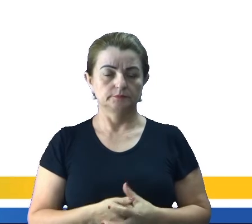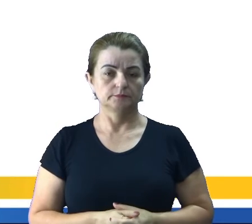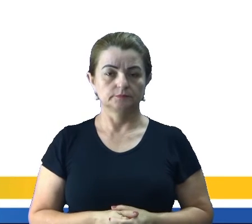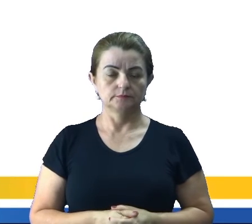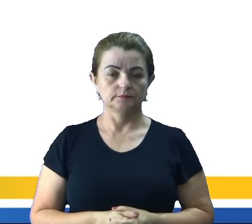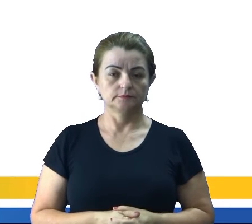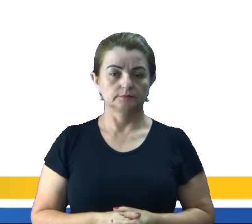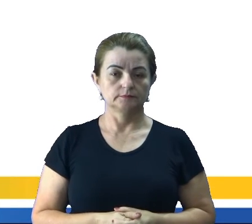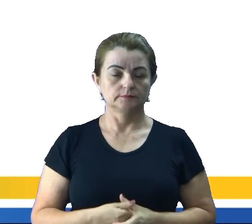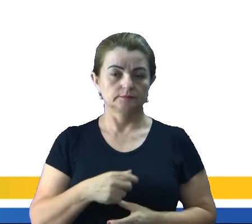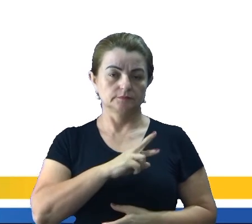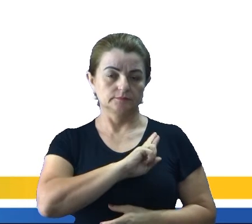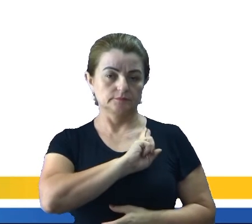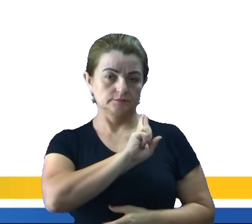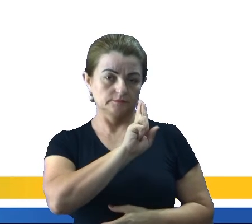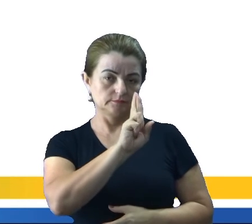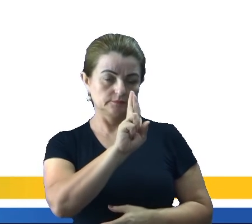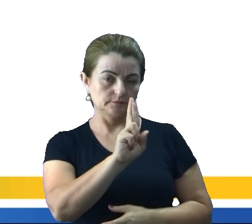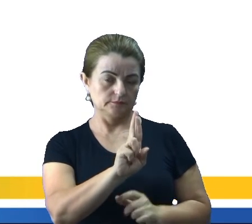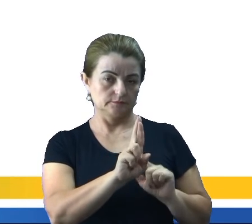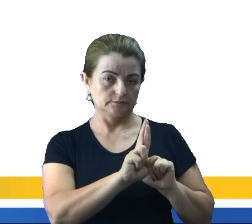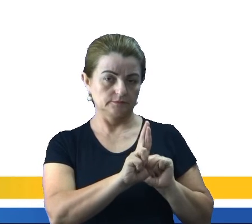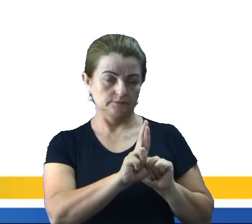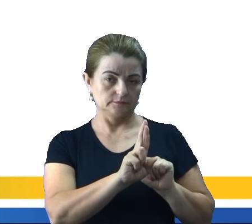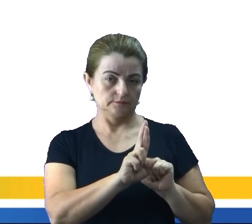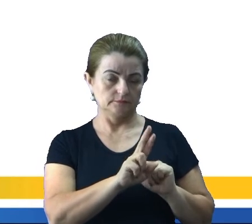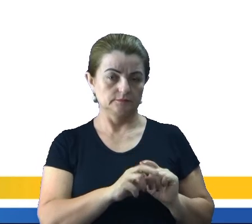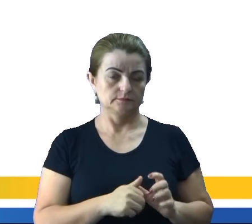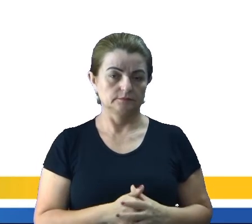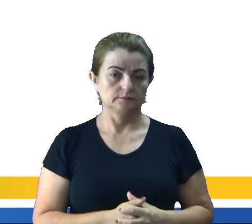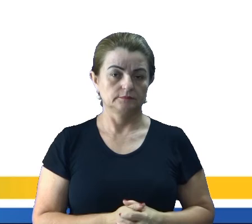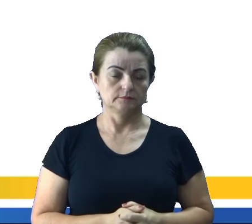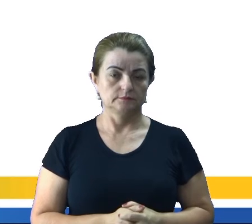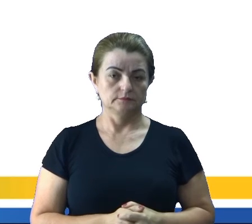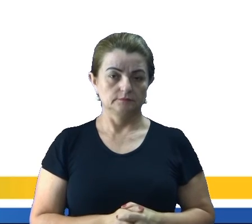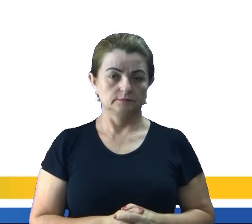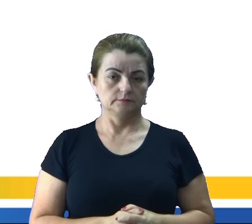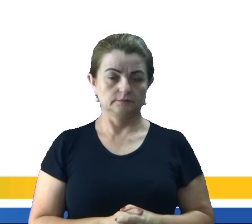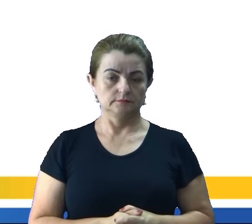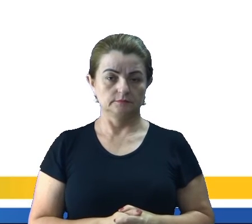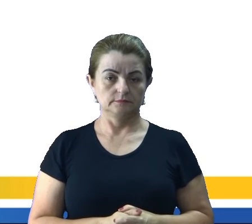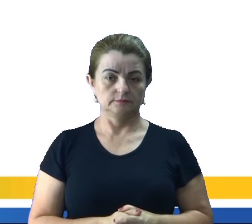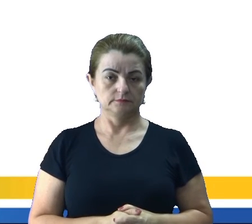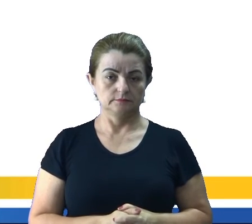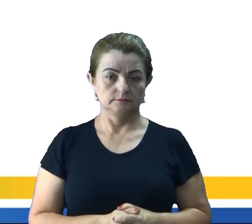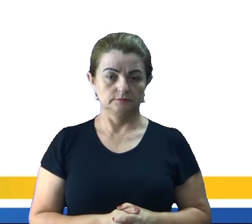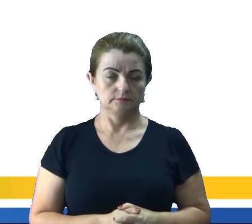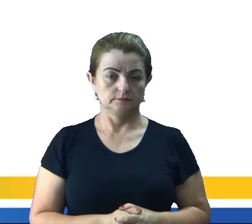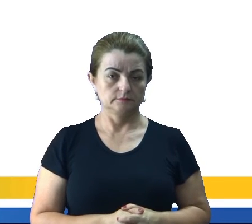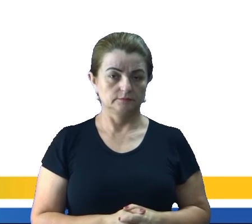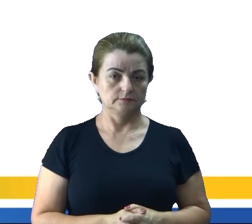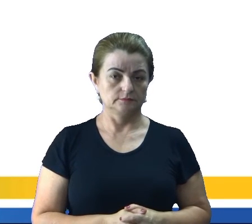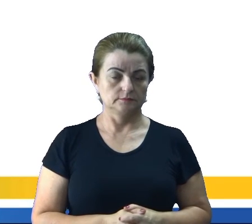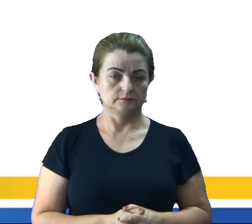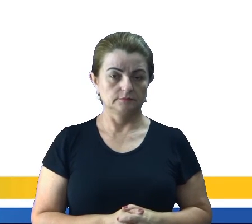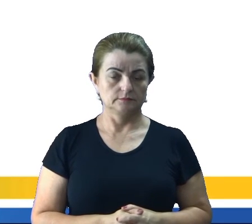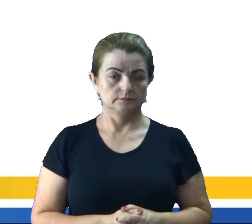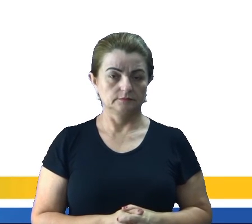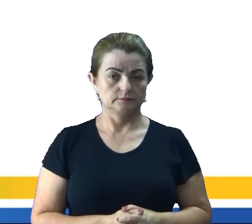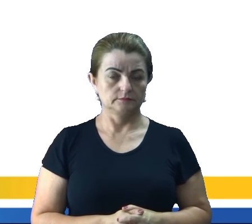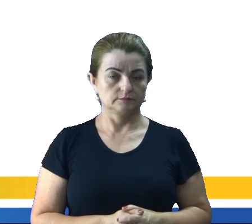E aí ela responde Para ele Idiotice Idiotice Is the sense Of the male mind